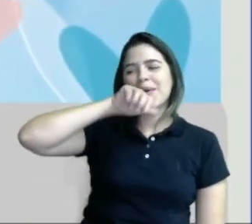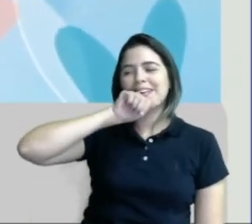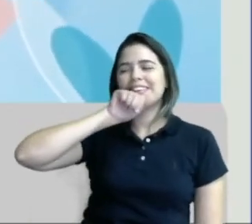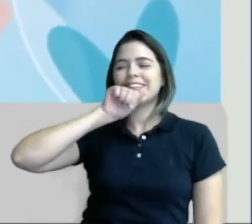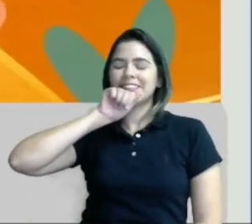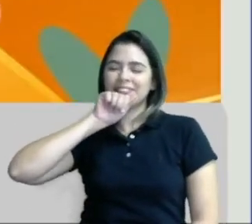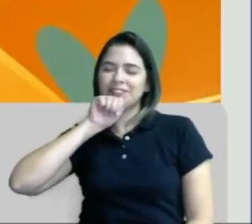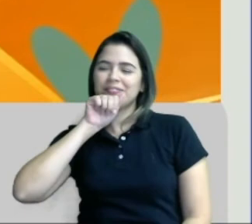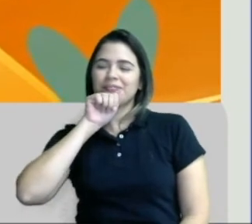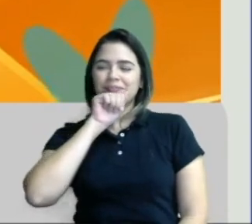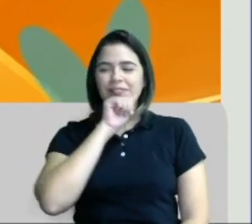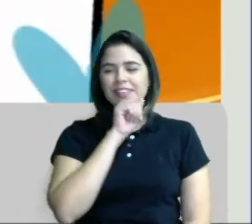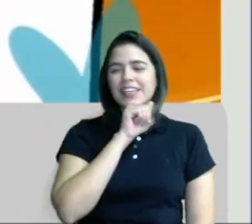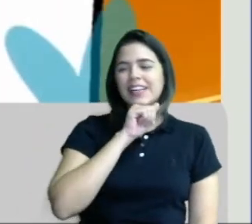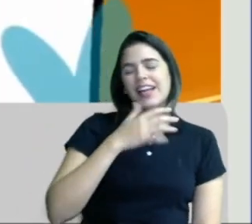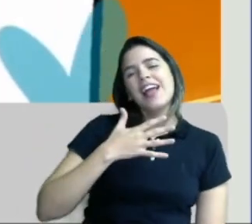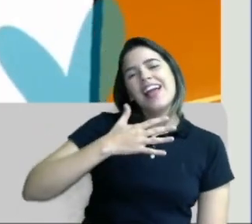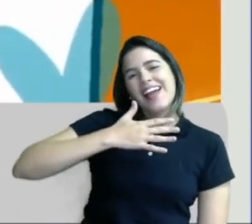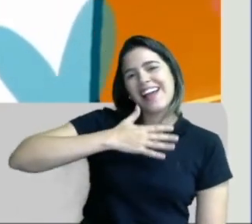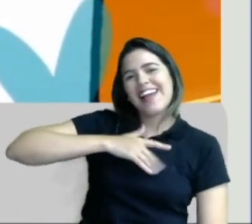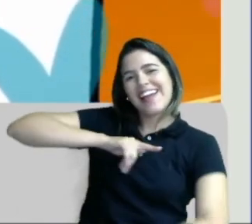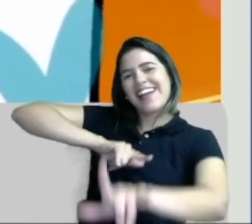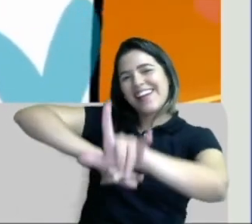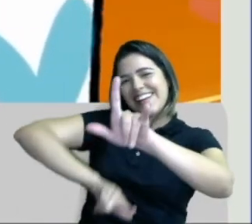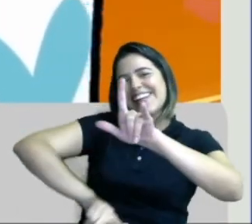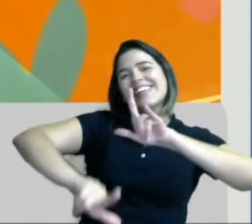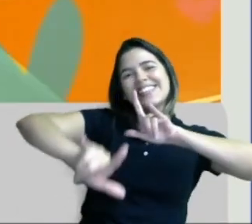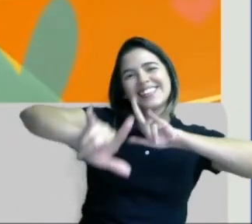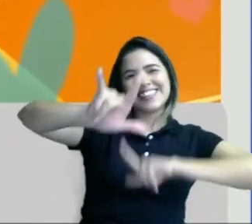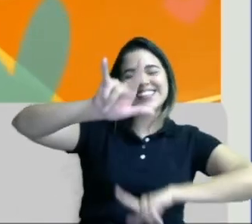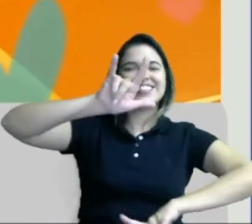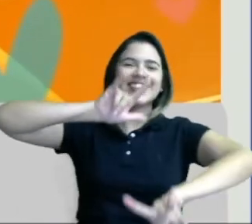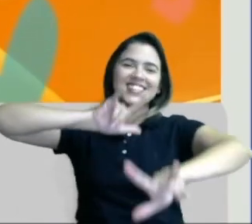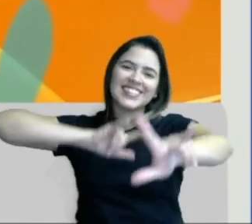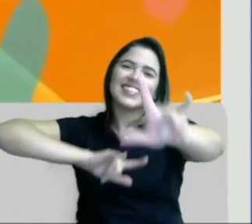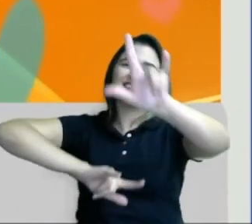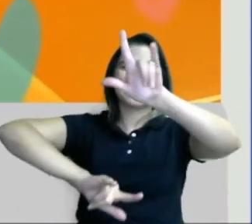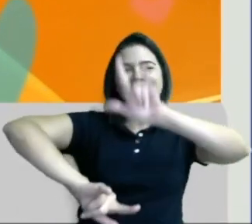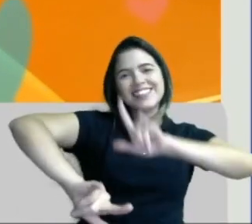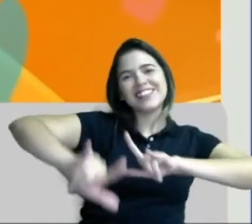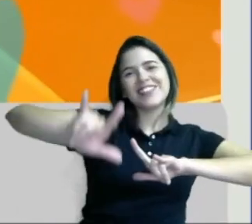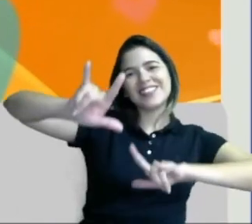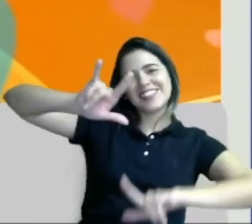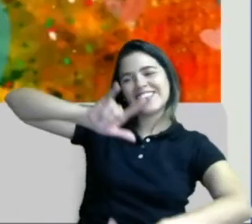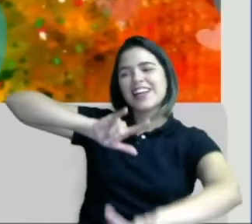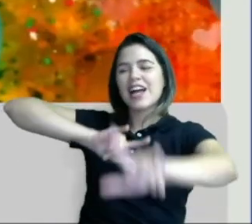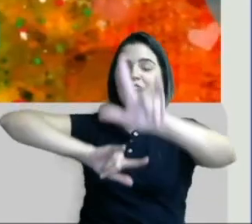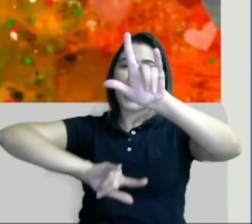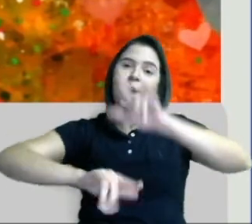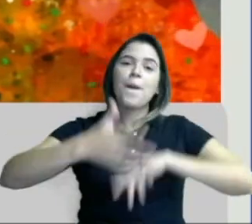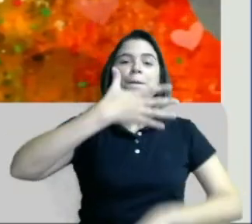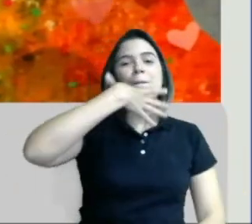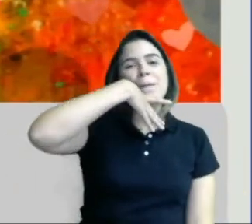Então eu te amo. Eu te amo,